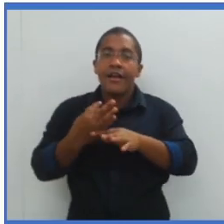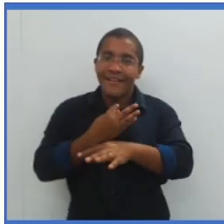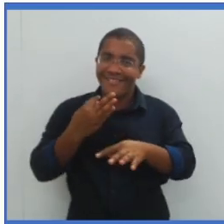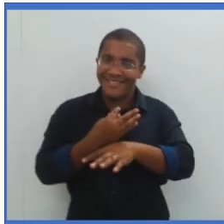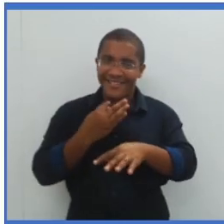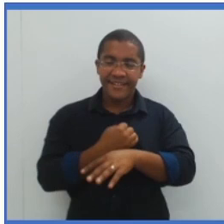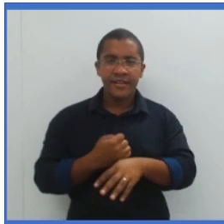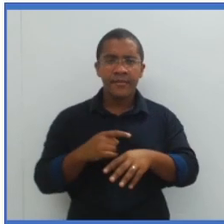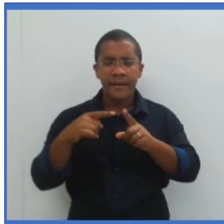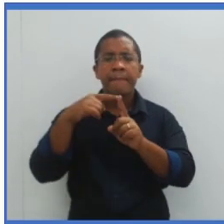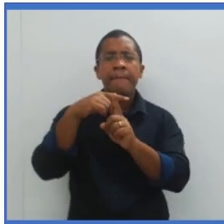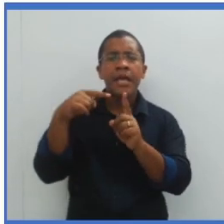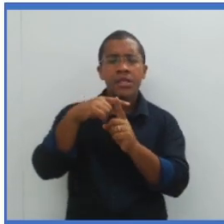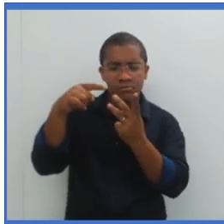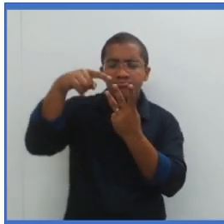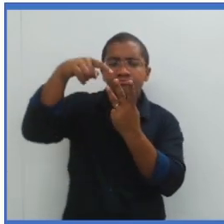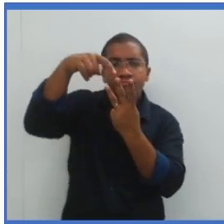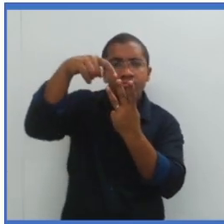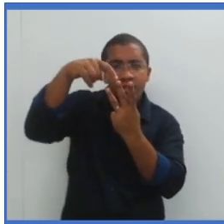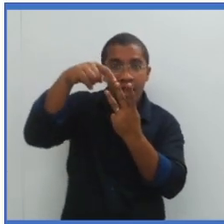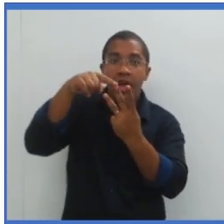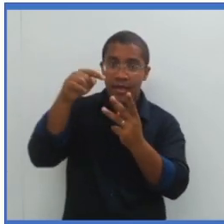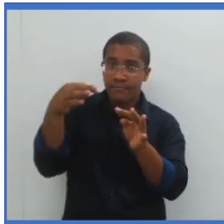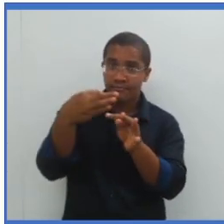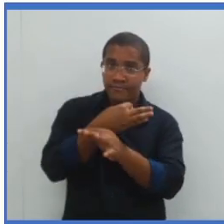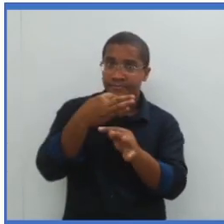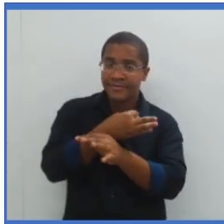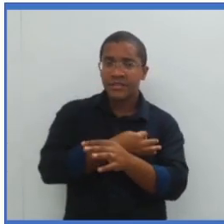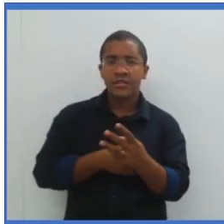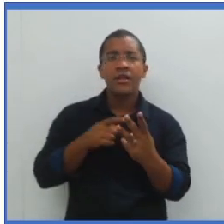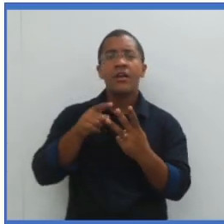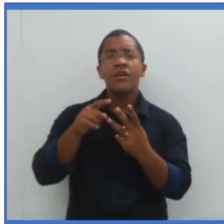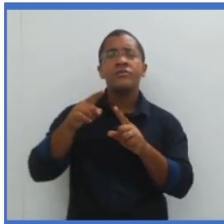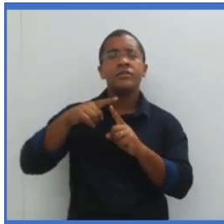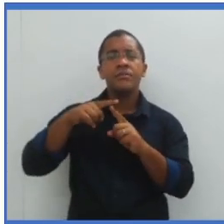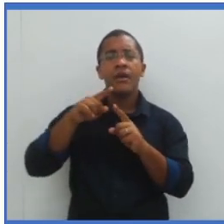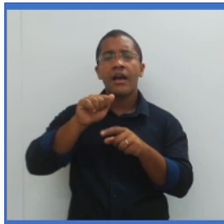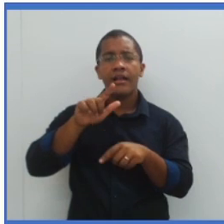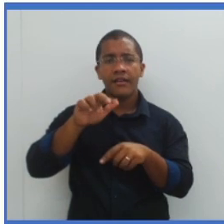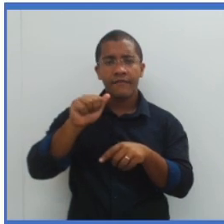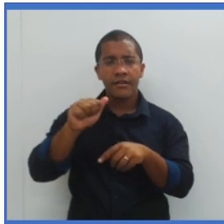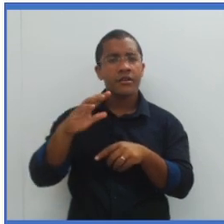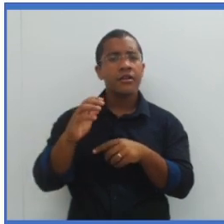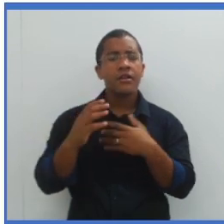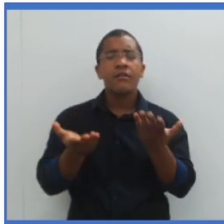Quem está no meio, força resistente. Qual é o tipo de alavanca?